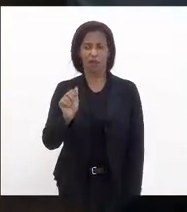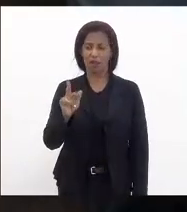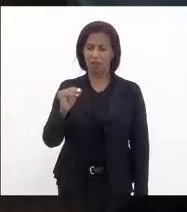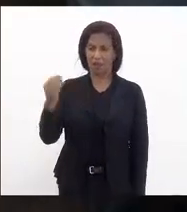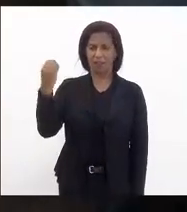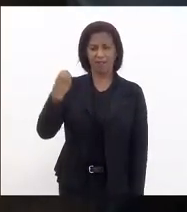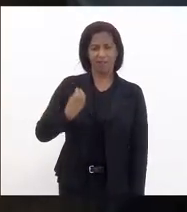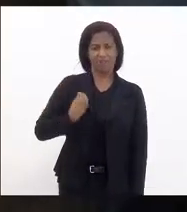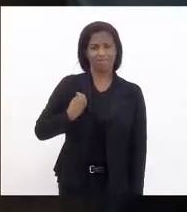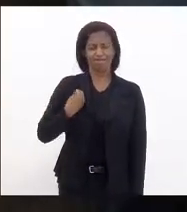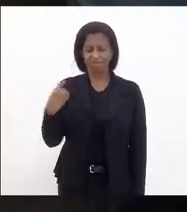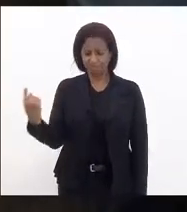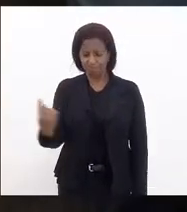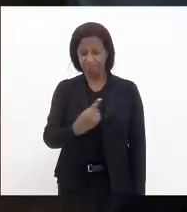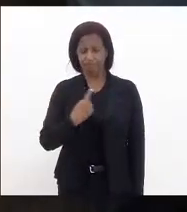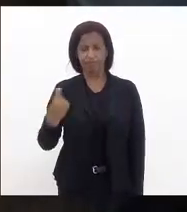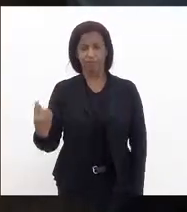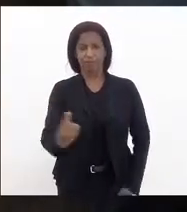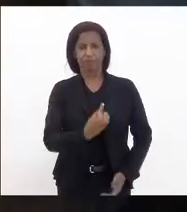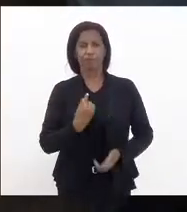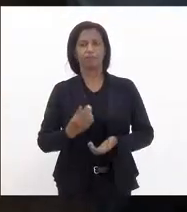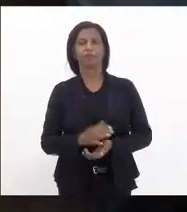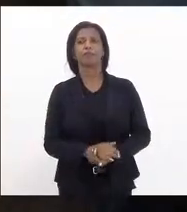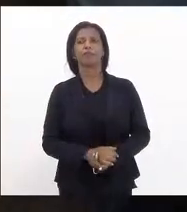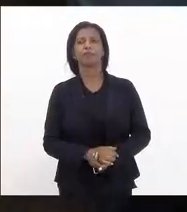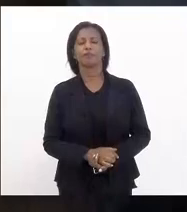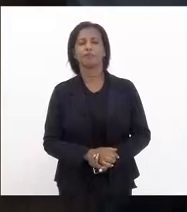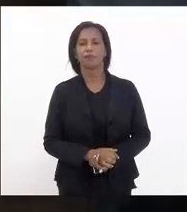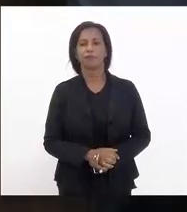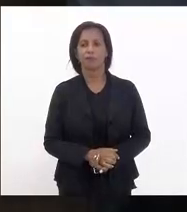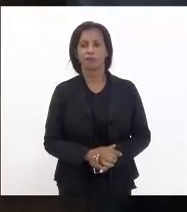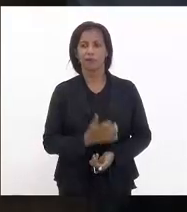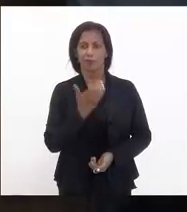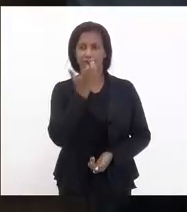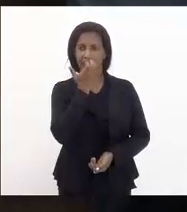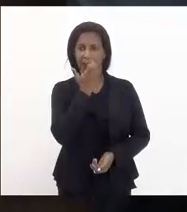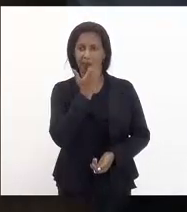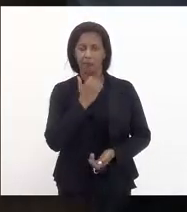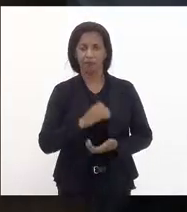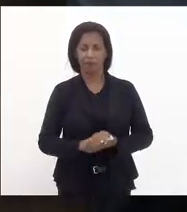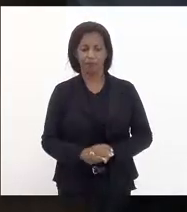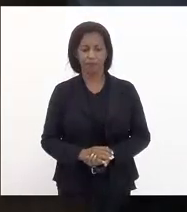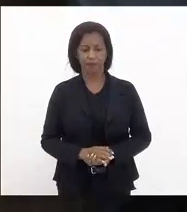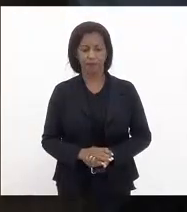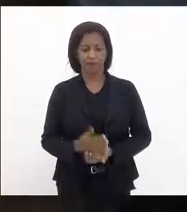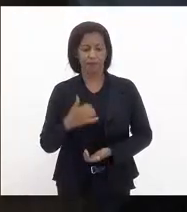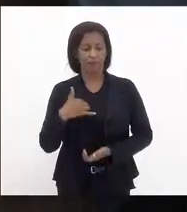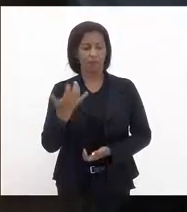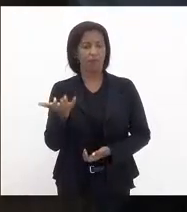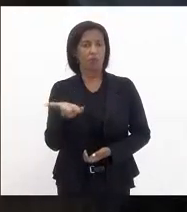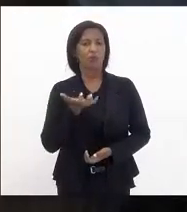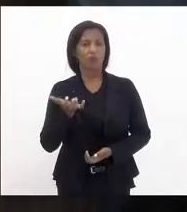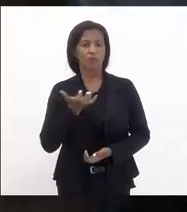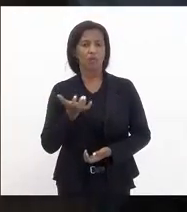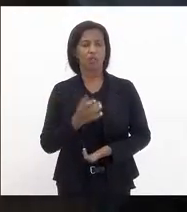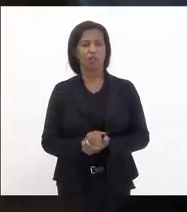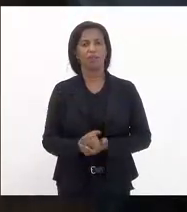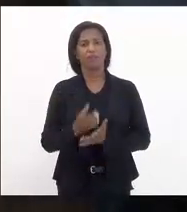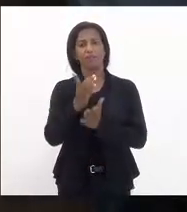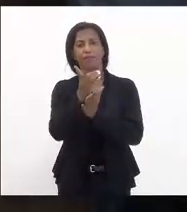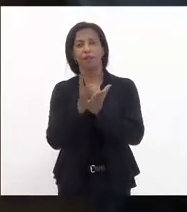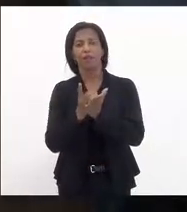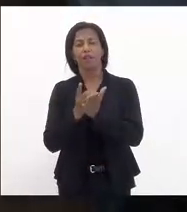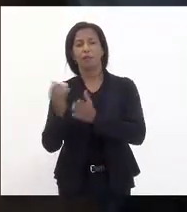presente aqui conosco então eu queria deputada Tia Ju declarar meu